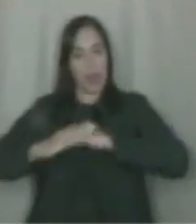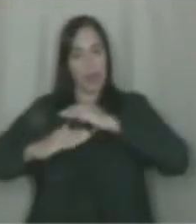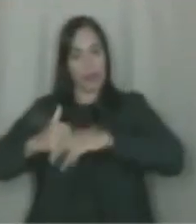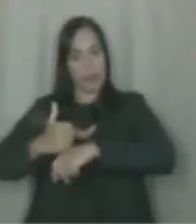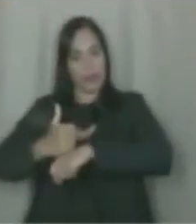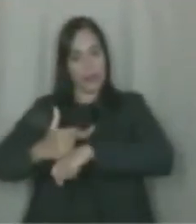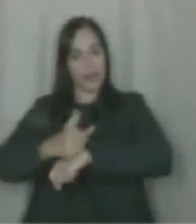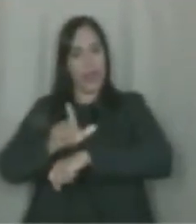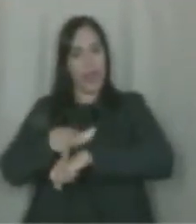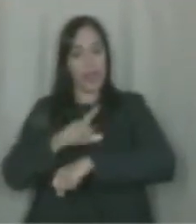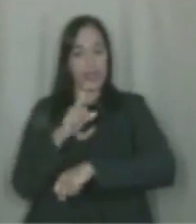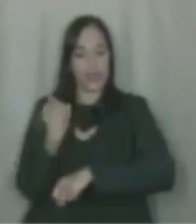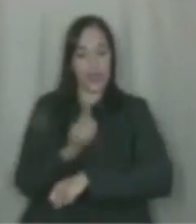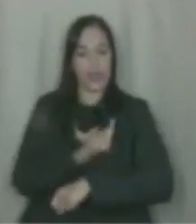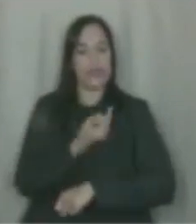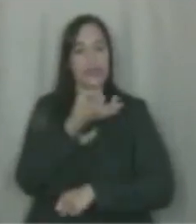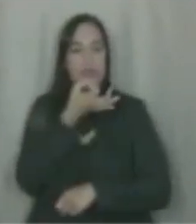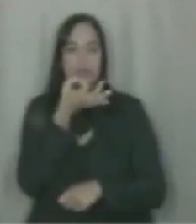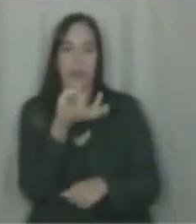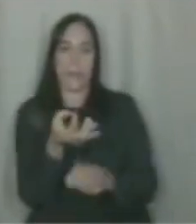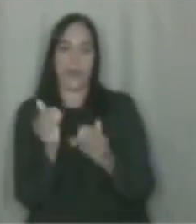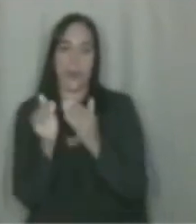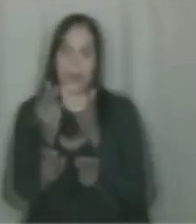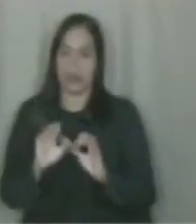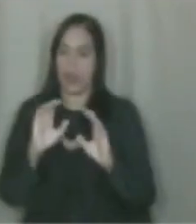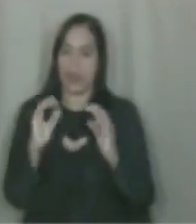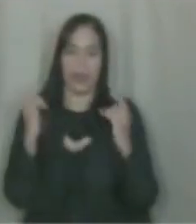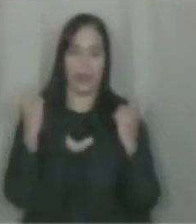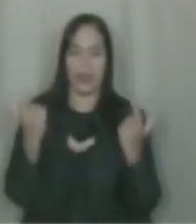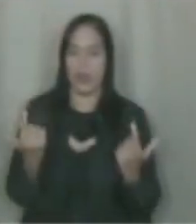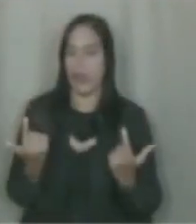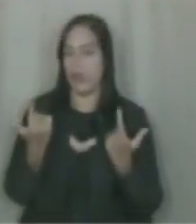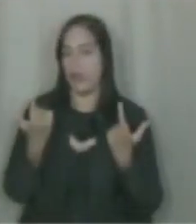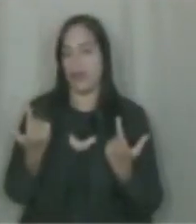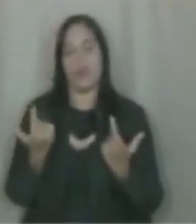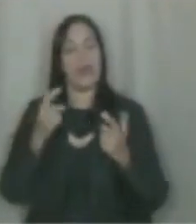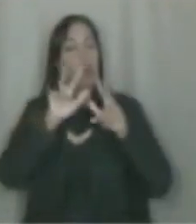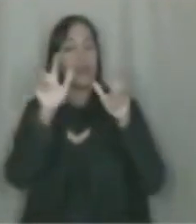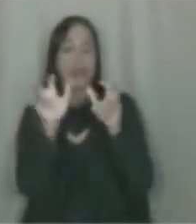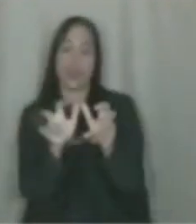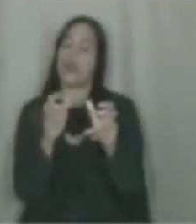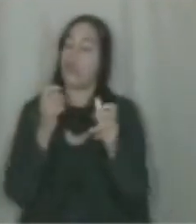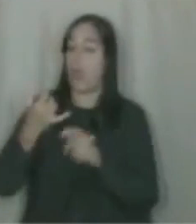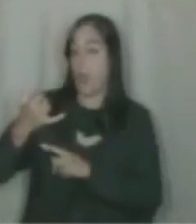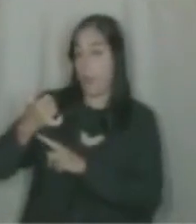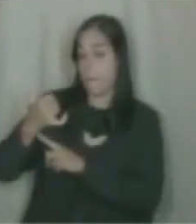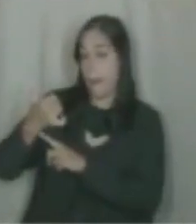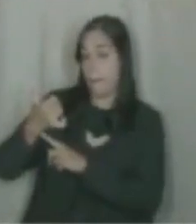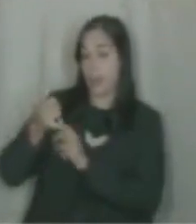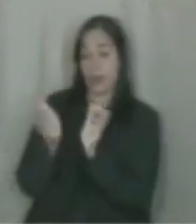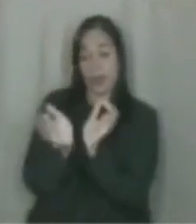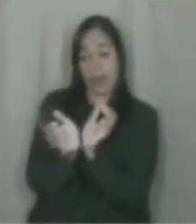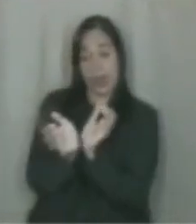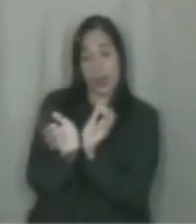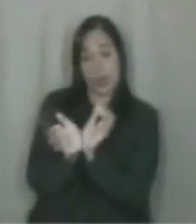unifica nós temos uma unidade em relação a Obrigado, vereadora O título é sobre o armamento mas no teor da comissão a gente